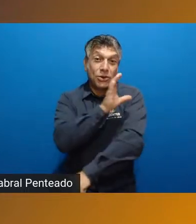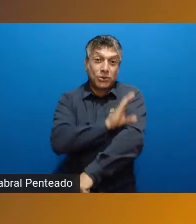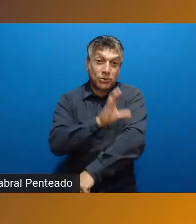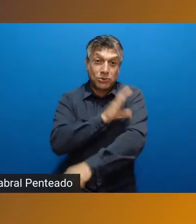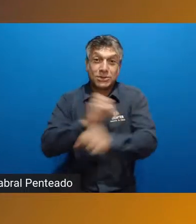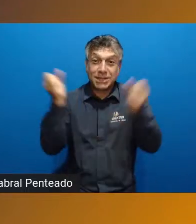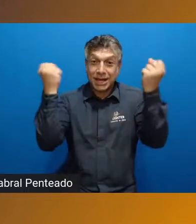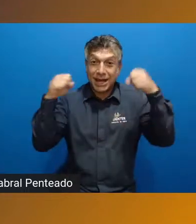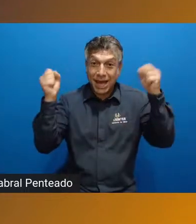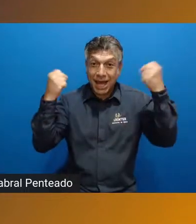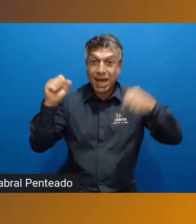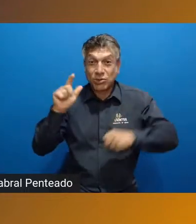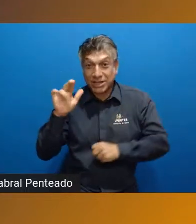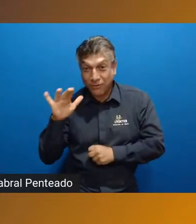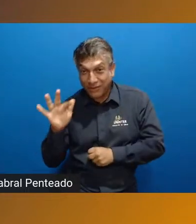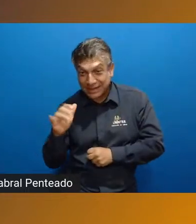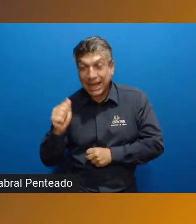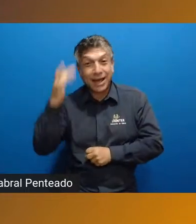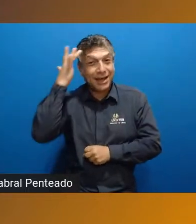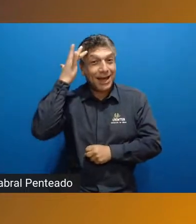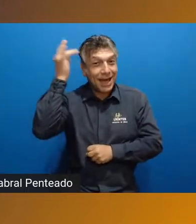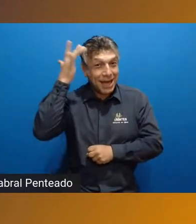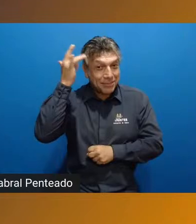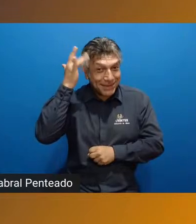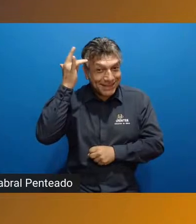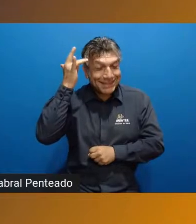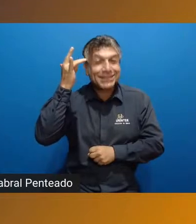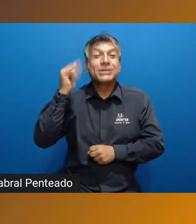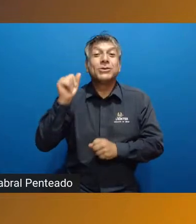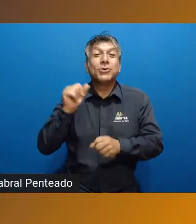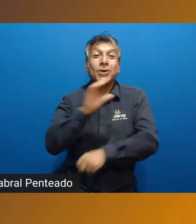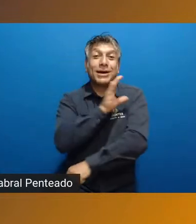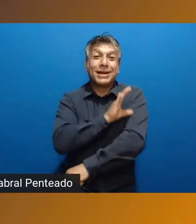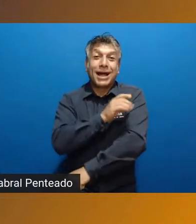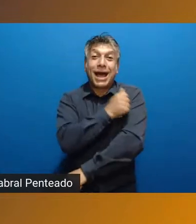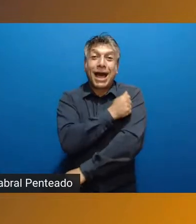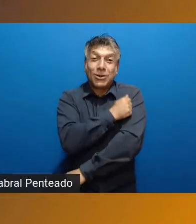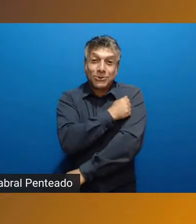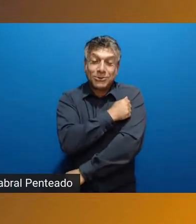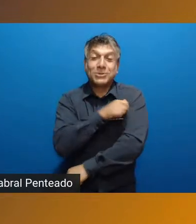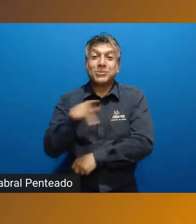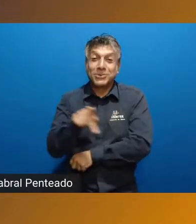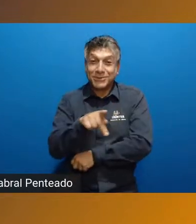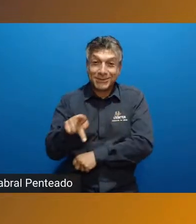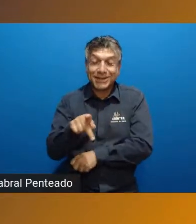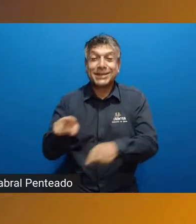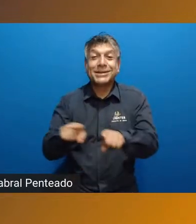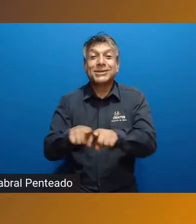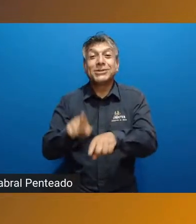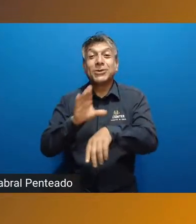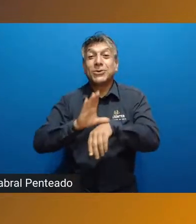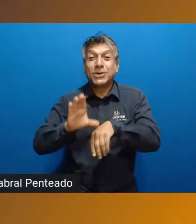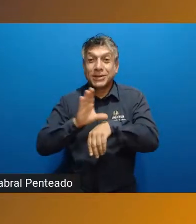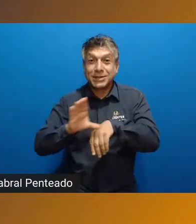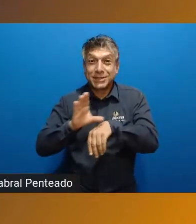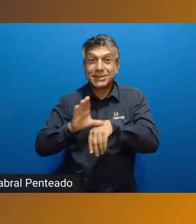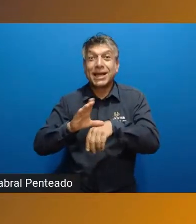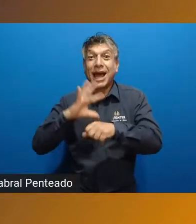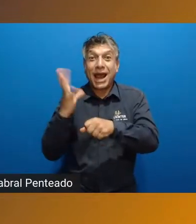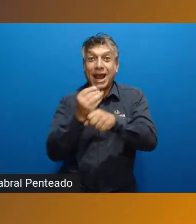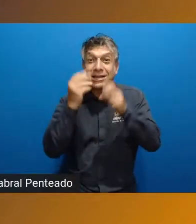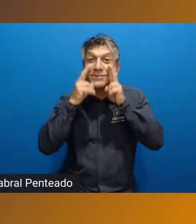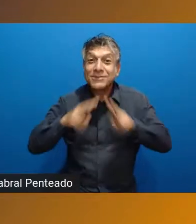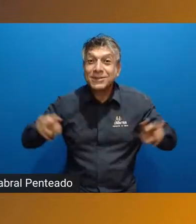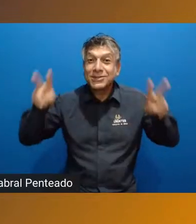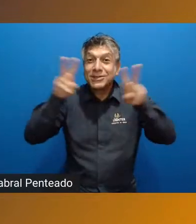educação física e amanhã nós estaremos com os alunos e professores dos cursos de artes visuais